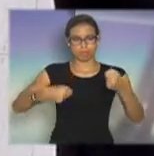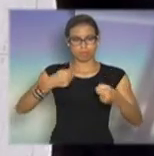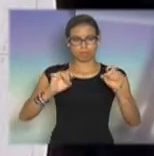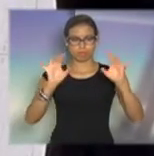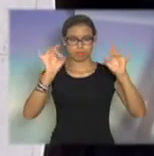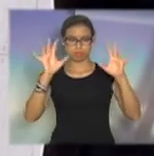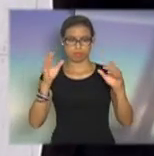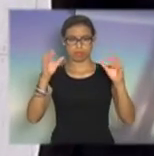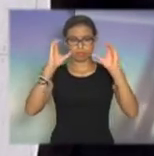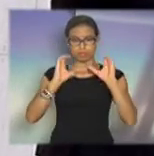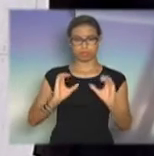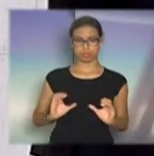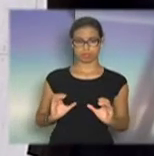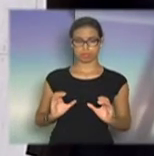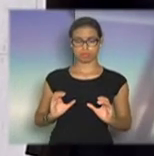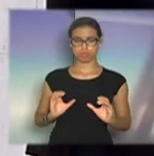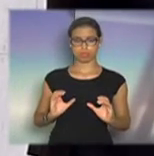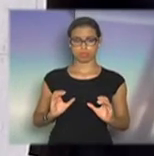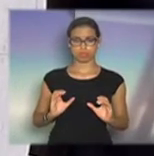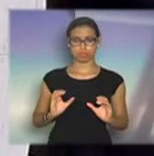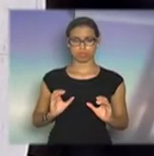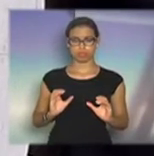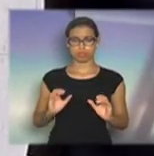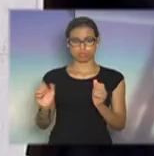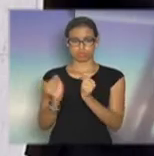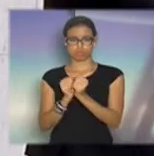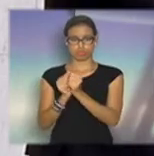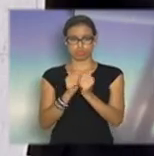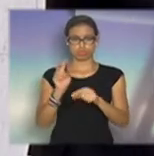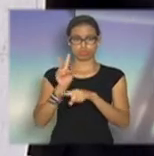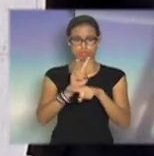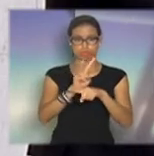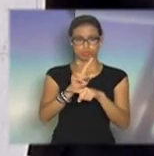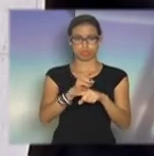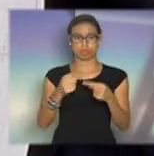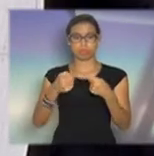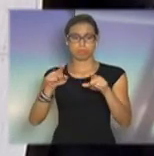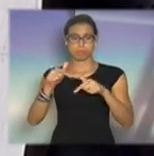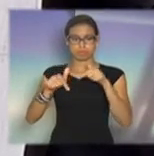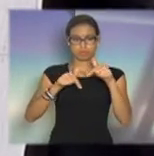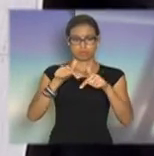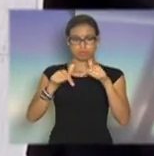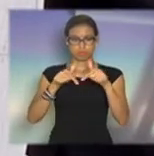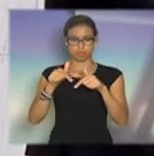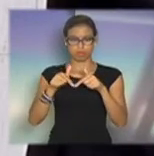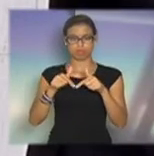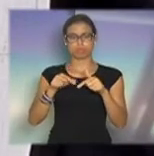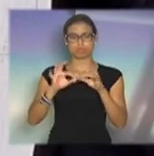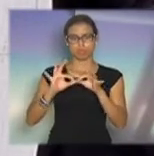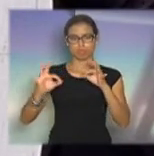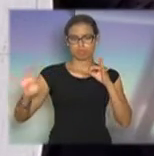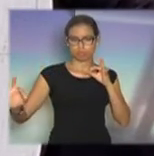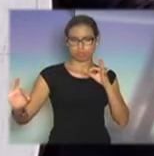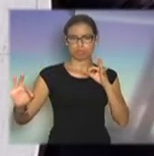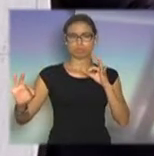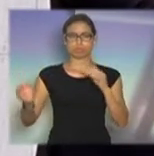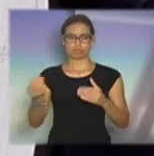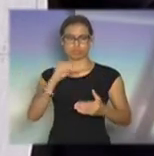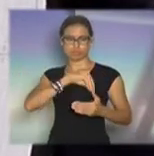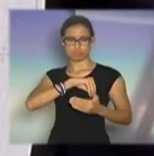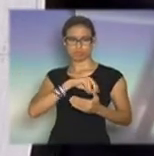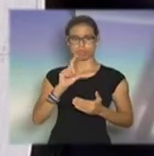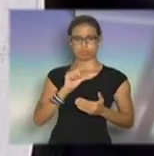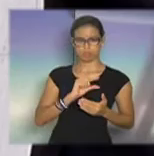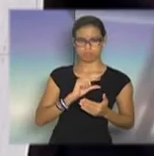andam com um segurança. Mas o trabalhador mesmo, aquele que mora na periferia, aquele que ganha salário mínimo,